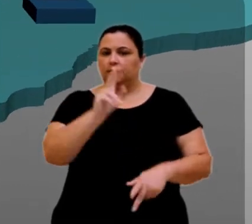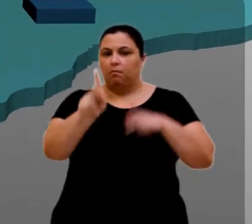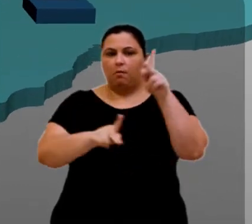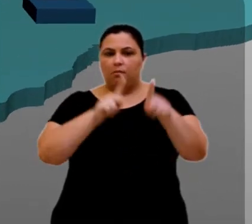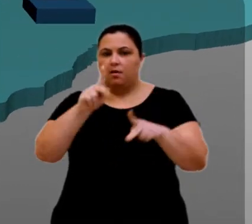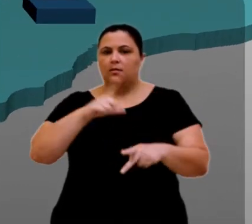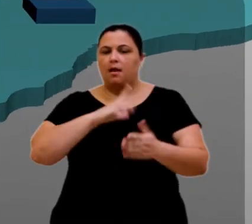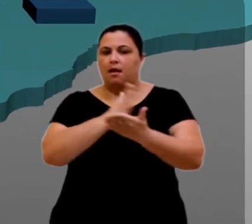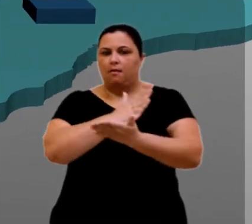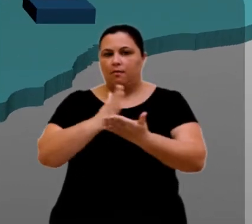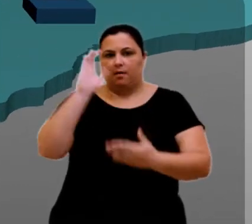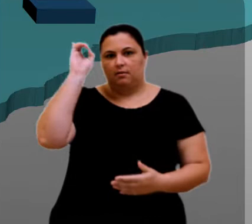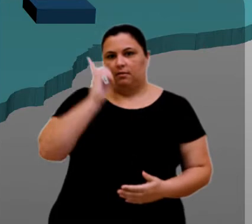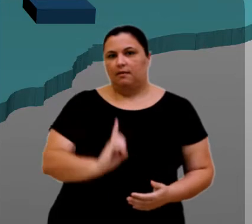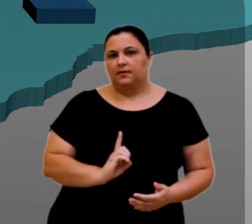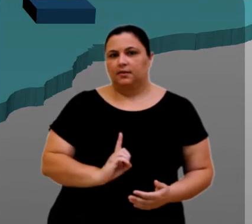algum tipo de deficiência?